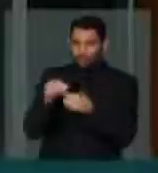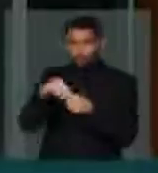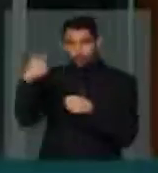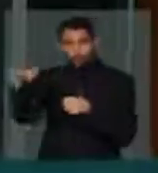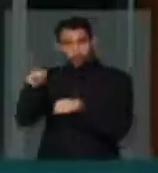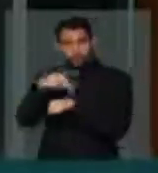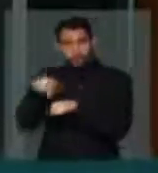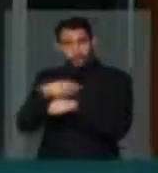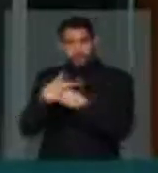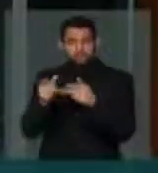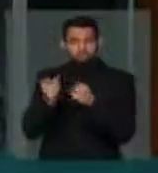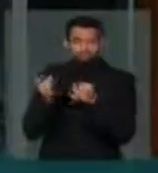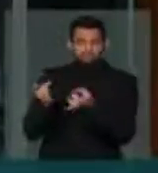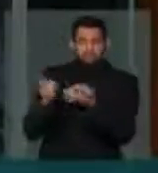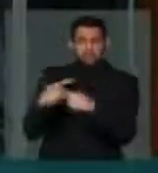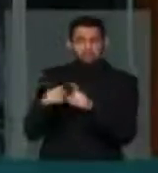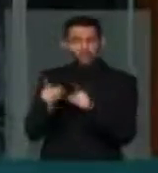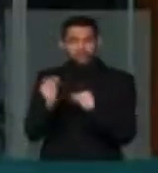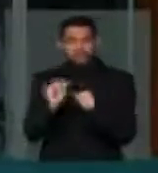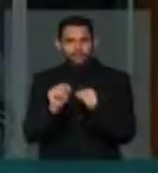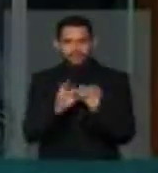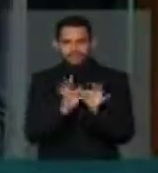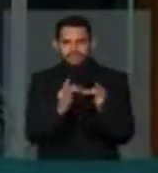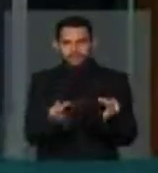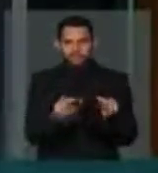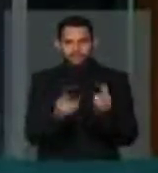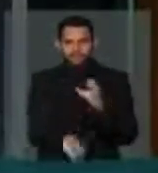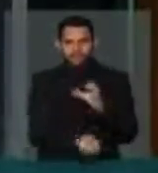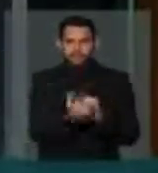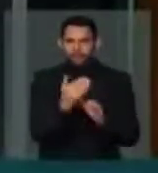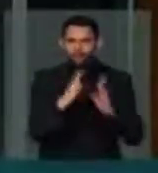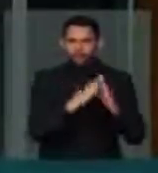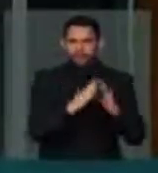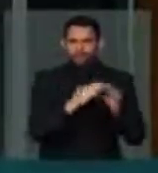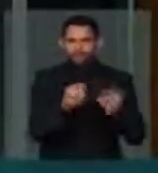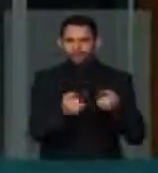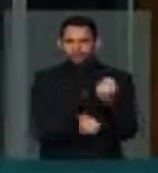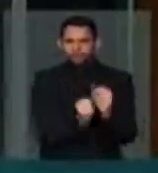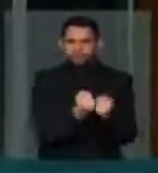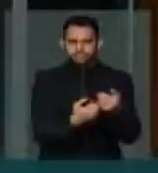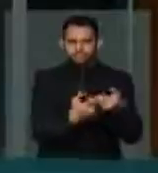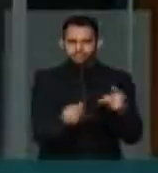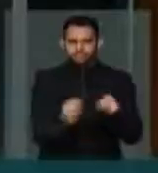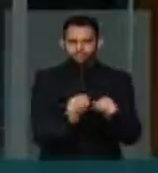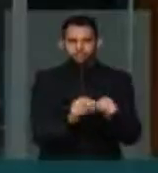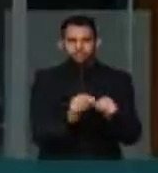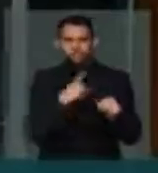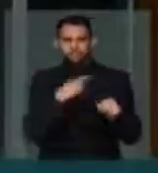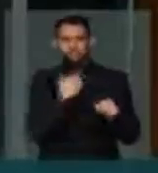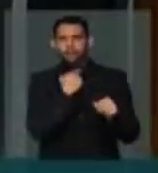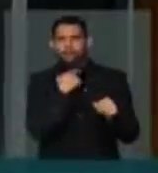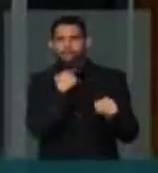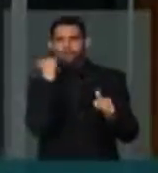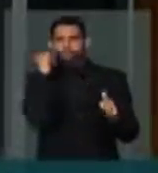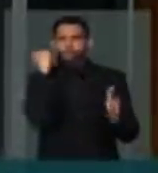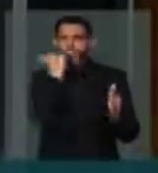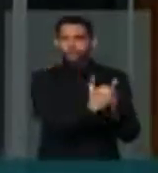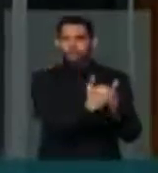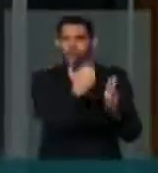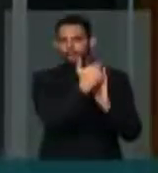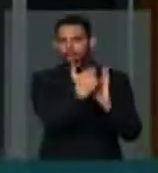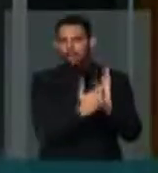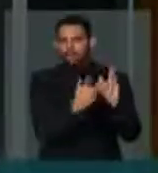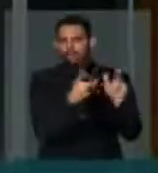externo em grande escala. Mas os produtos artesanais não podem cumprir o mesmo rigor que cumpre uma